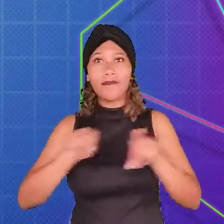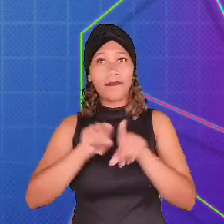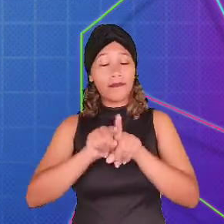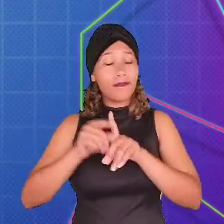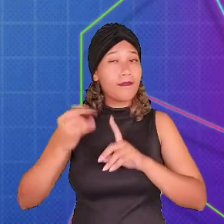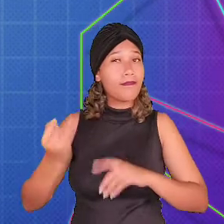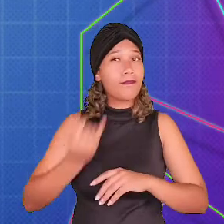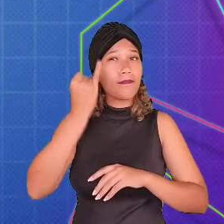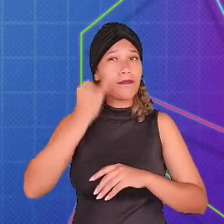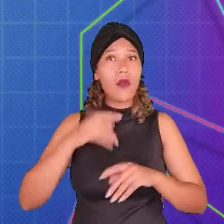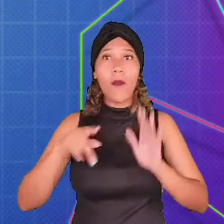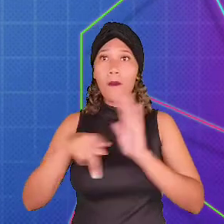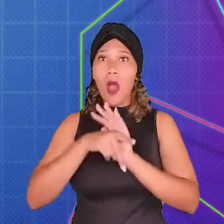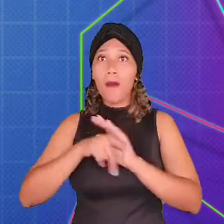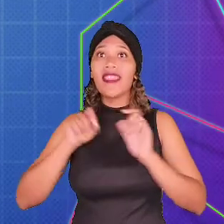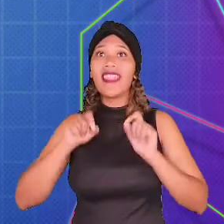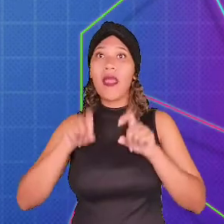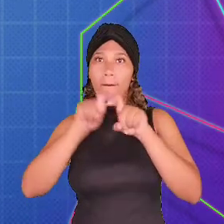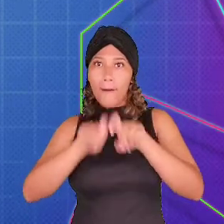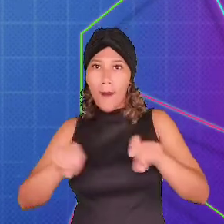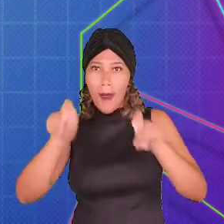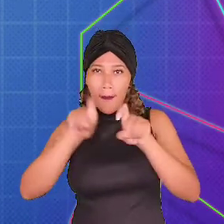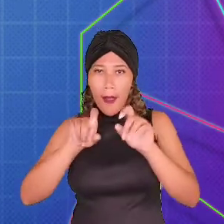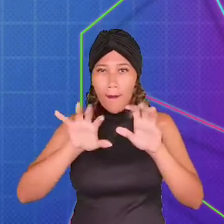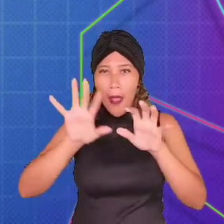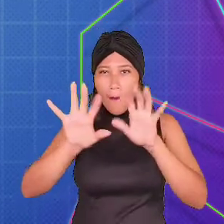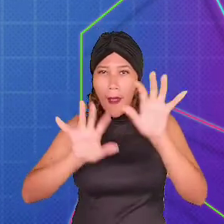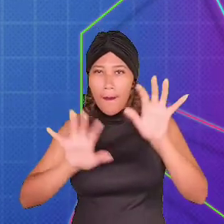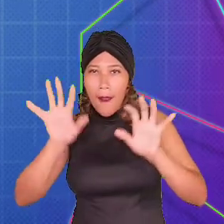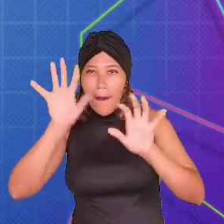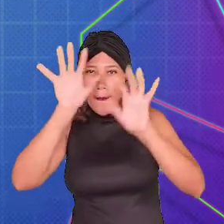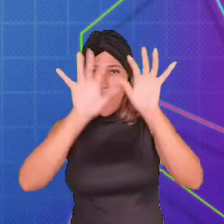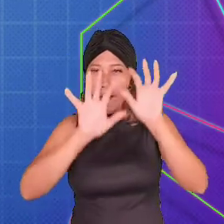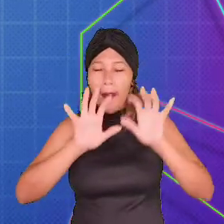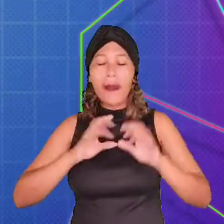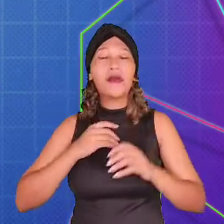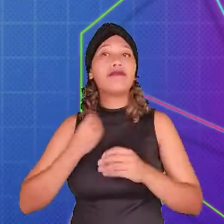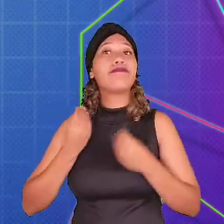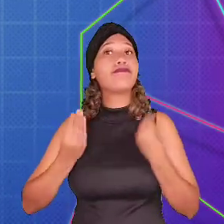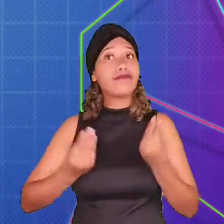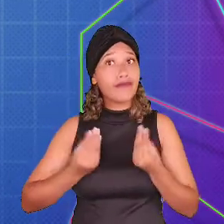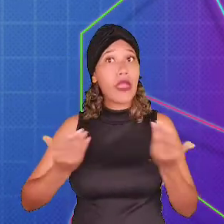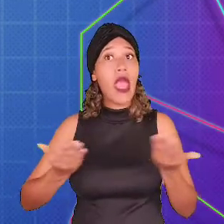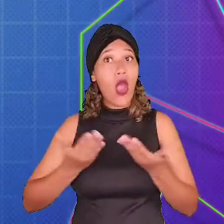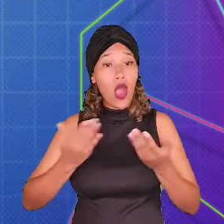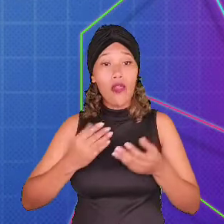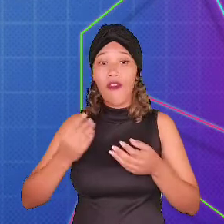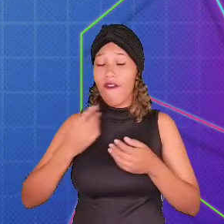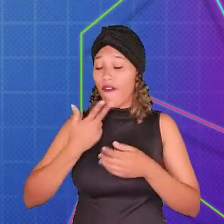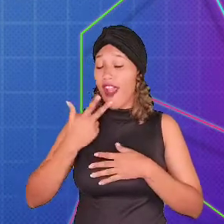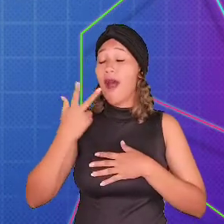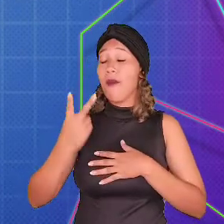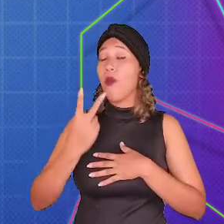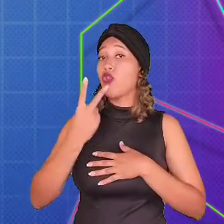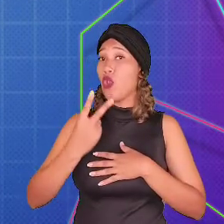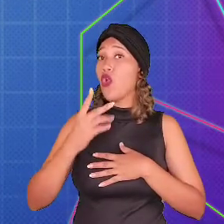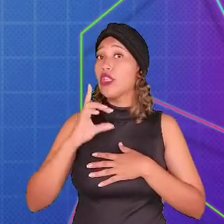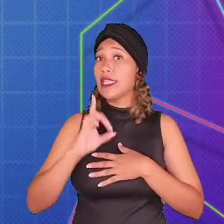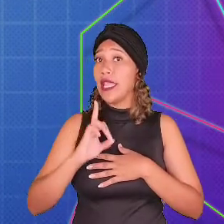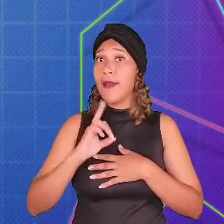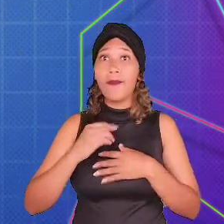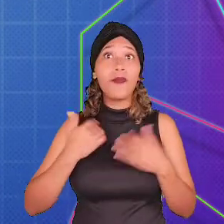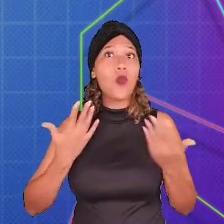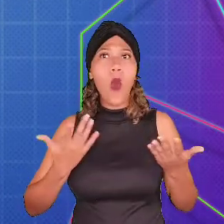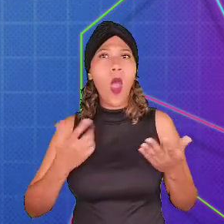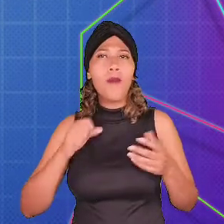computação gráfica. Aqui, nós iremos falar sobre a computação gráfica em 2D. Vamos ver quais aspectos